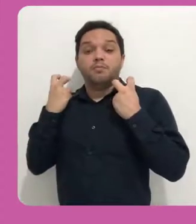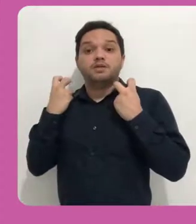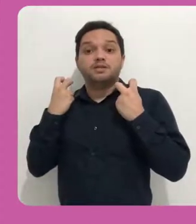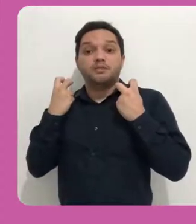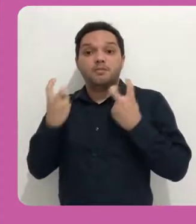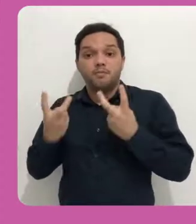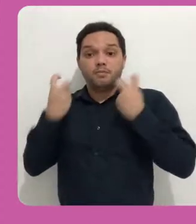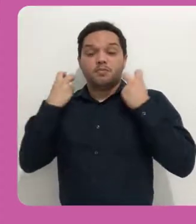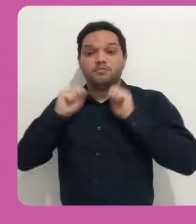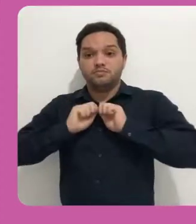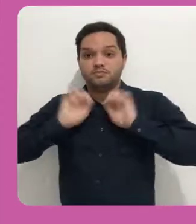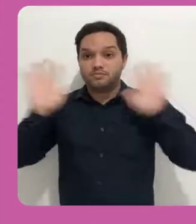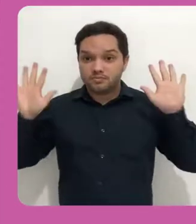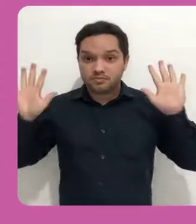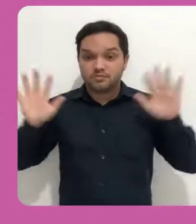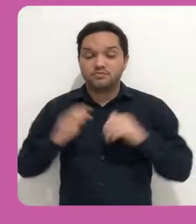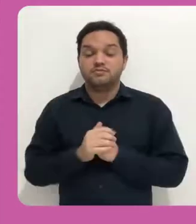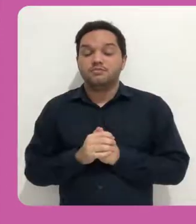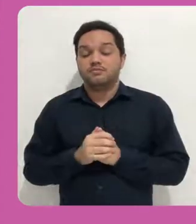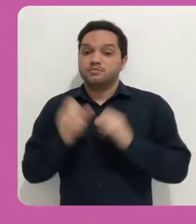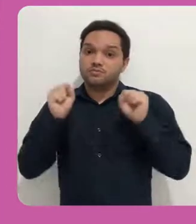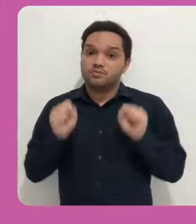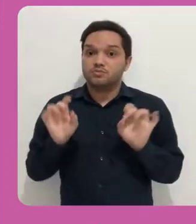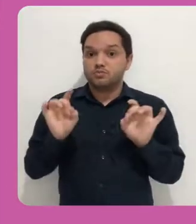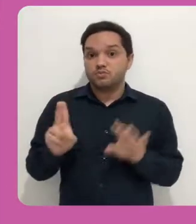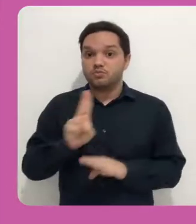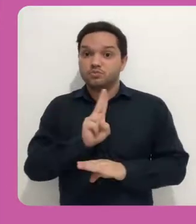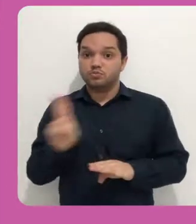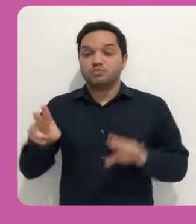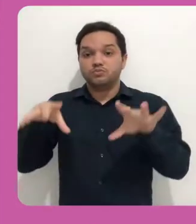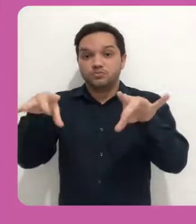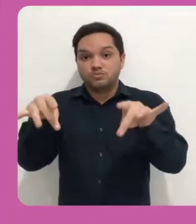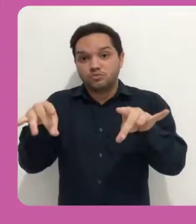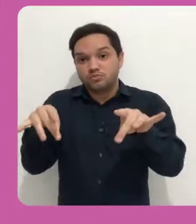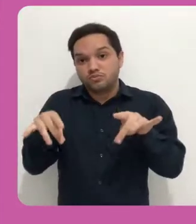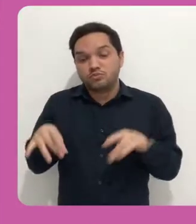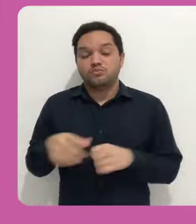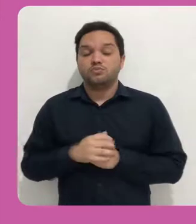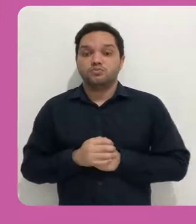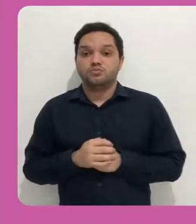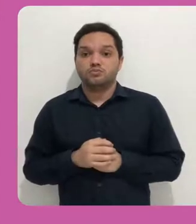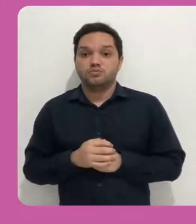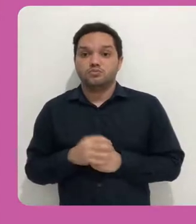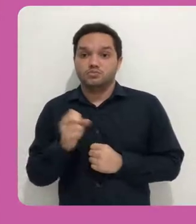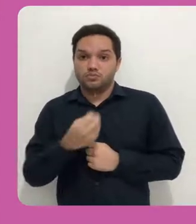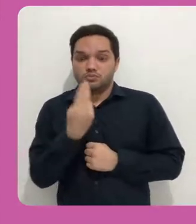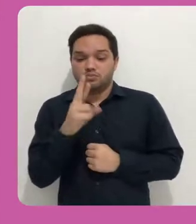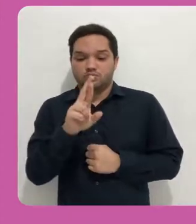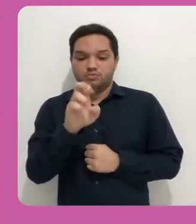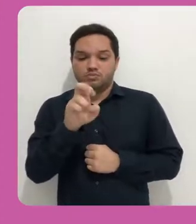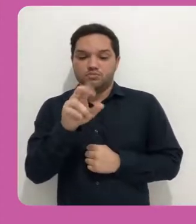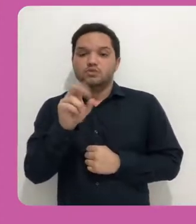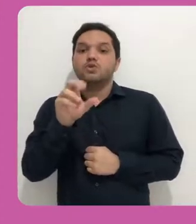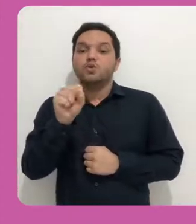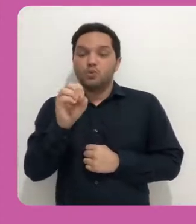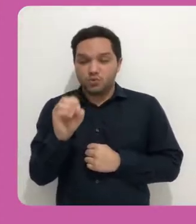Pode ser apenas o nome do recurso, que é esse nome que aparece aqui na frente para o aluno.